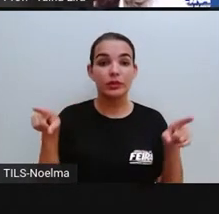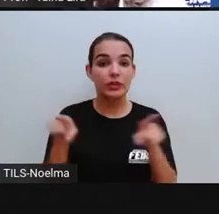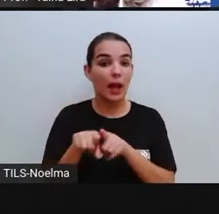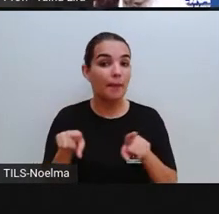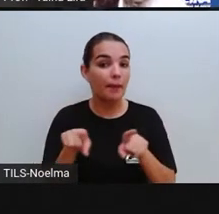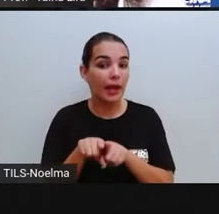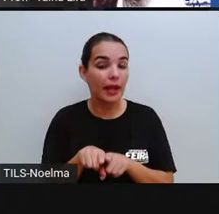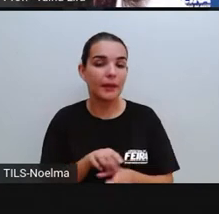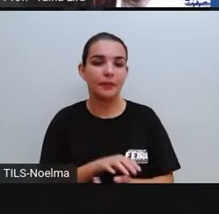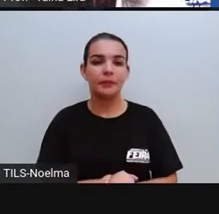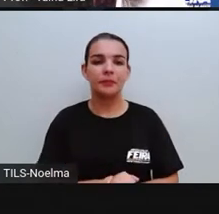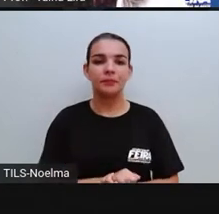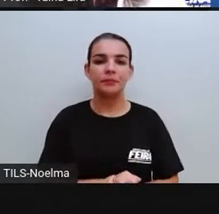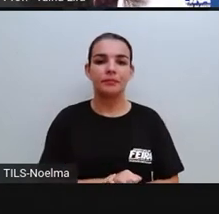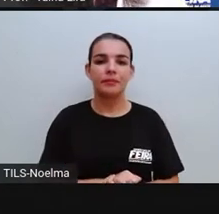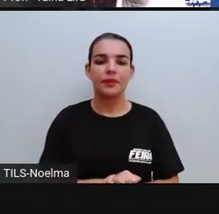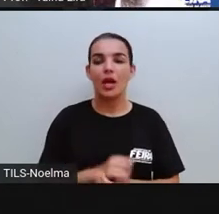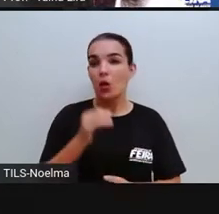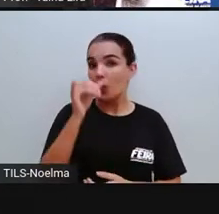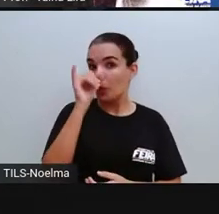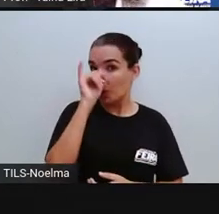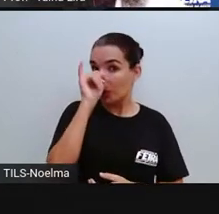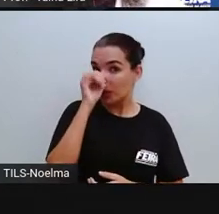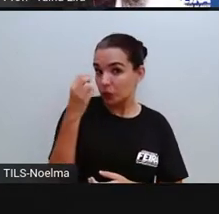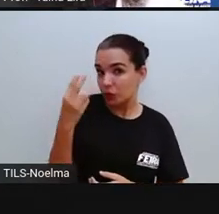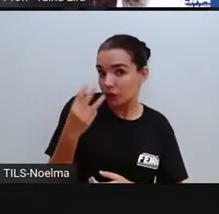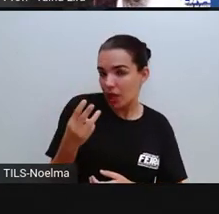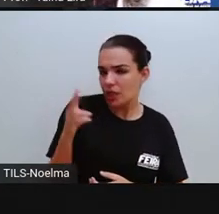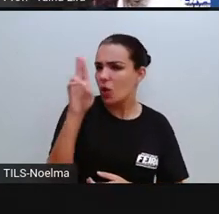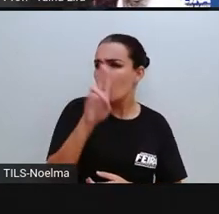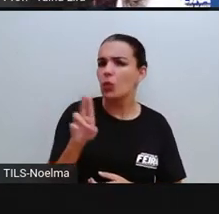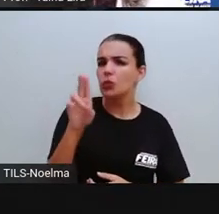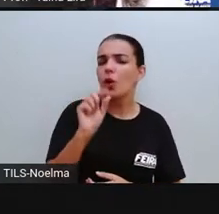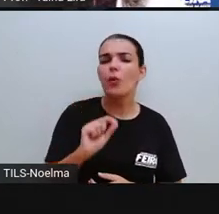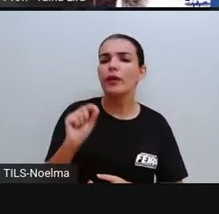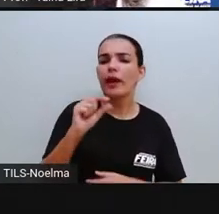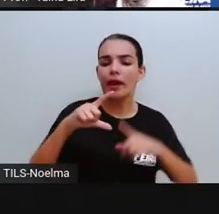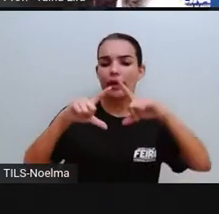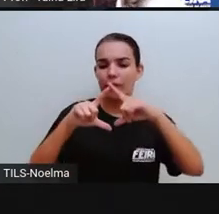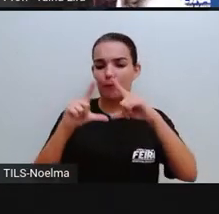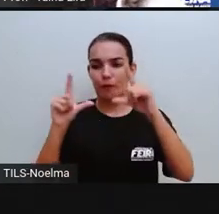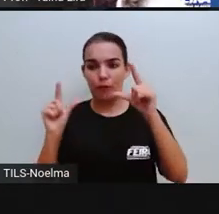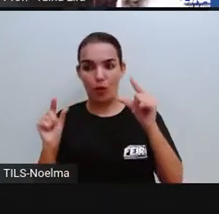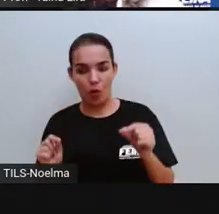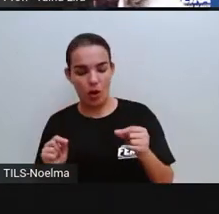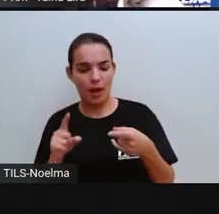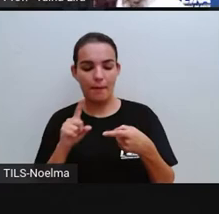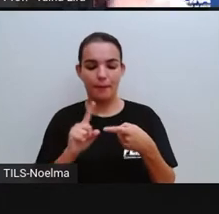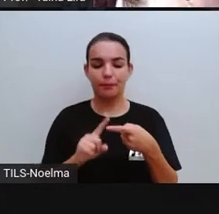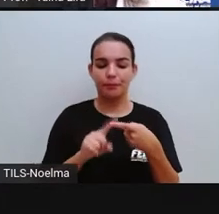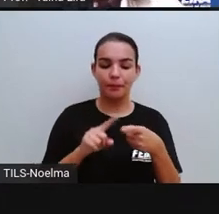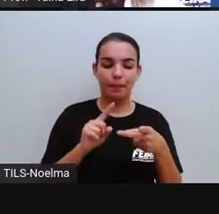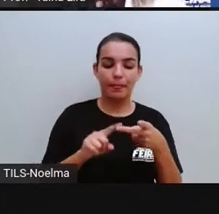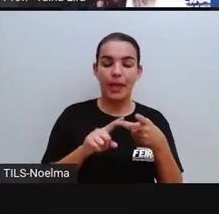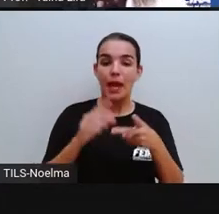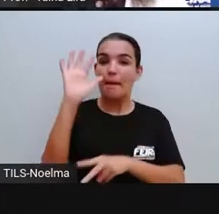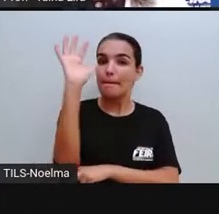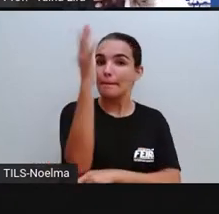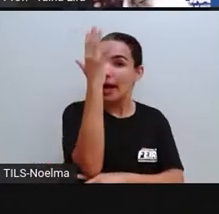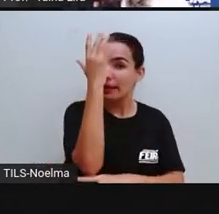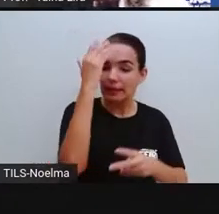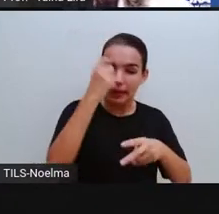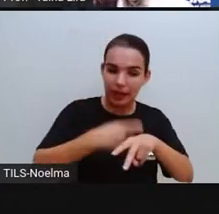eles utilizaram aí a palha, a madeira e as pedras na construção das suas